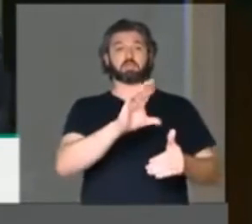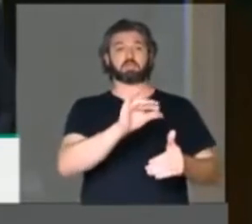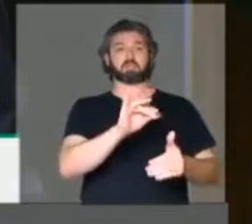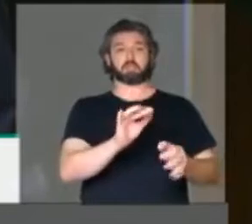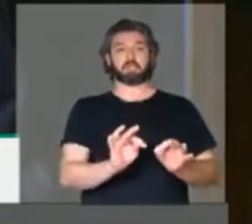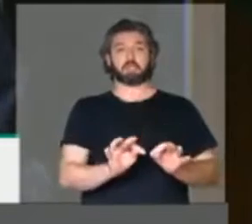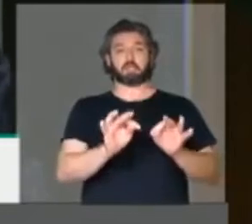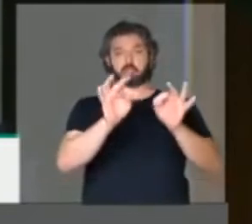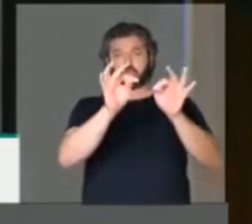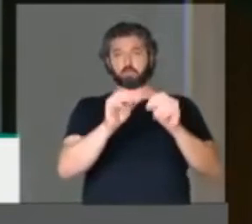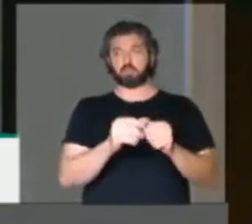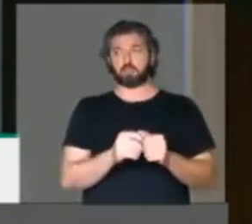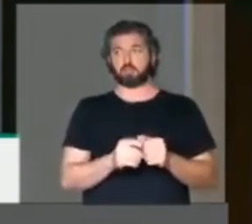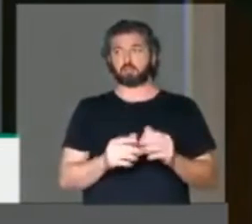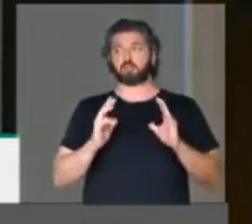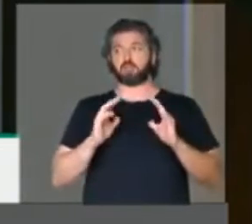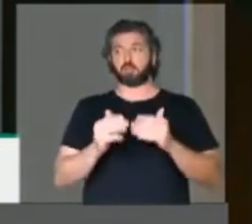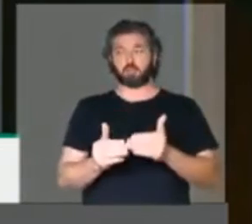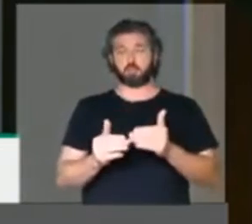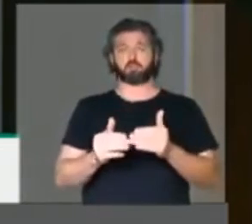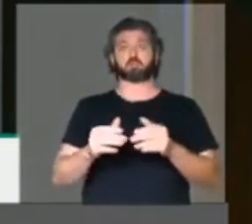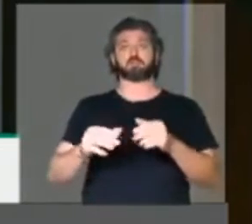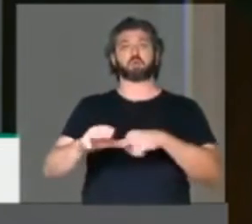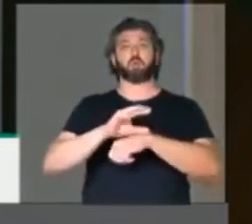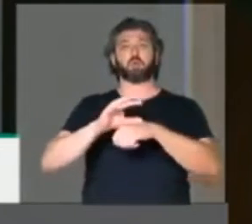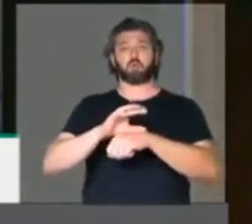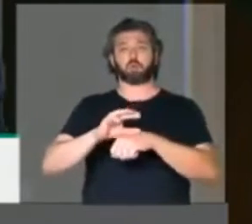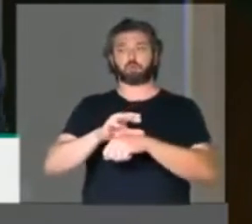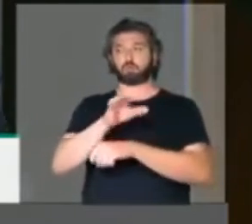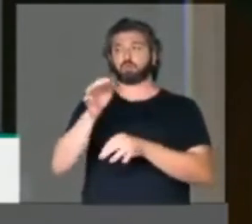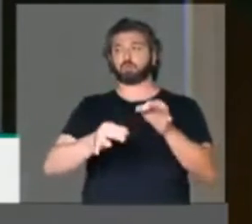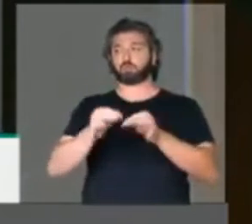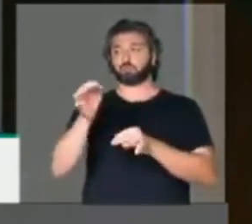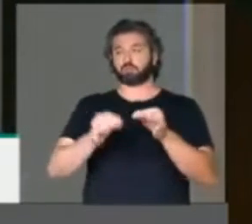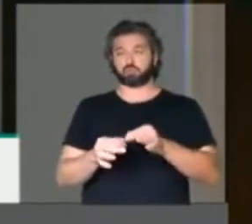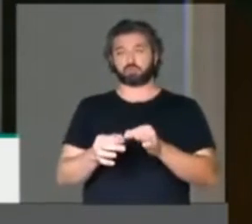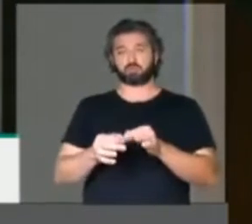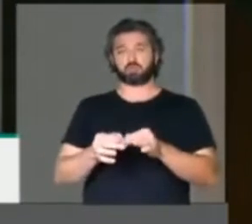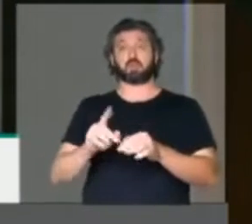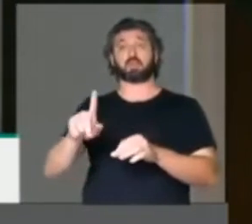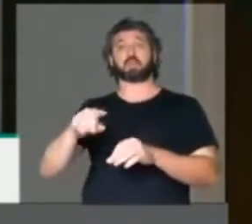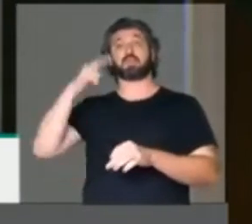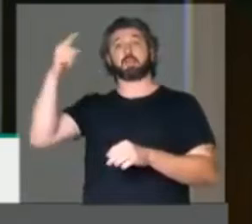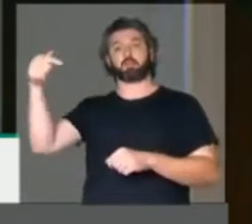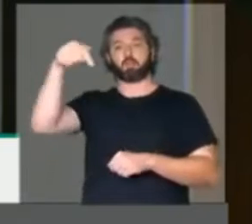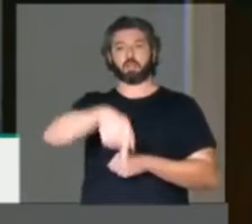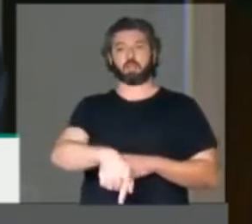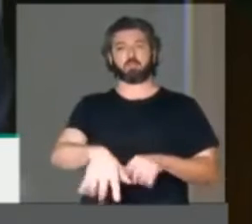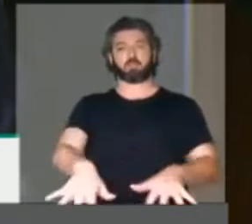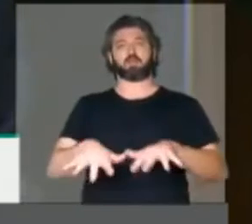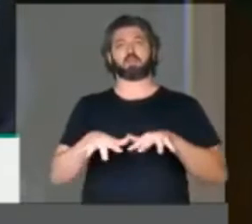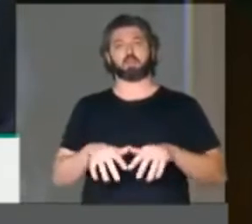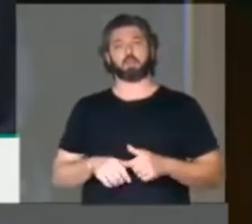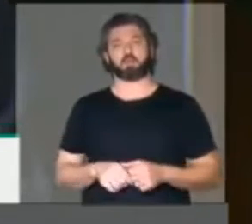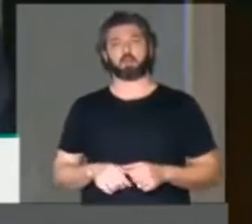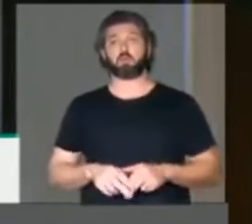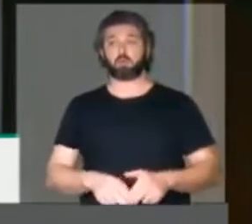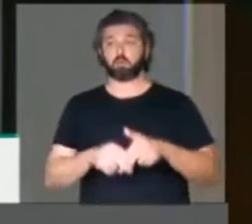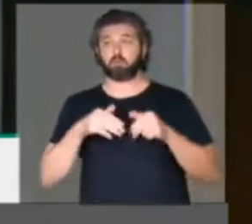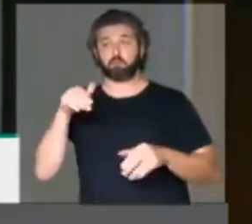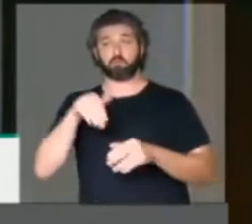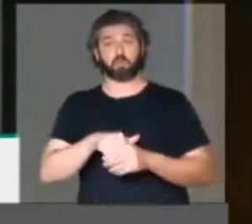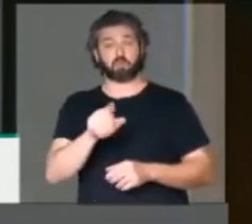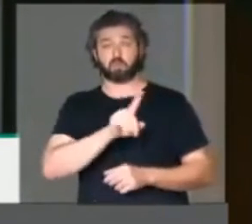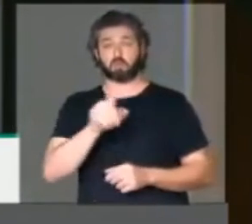Tecnologia e na Comissão de Constituição e Justiça antes de vir ao plenário. Por isso nós votaremos